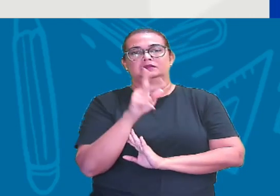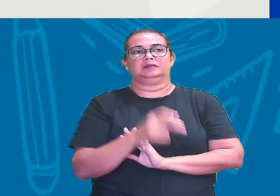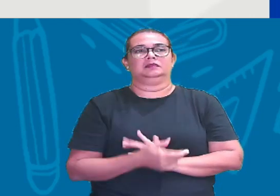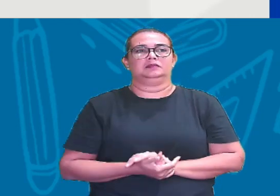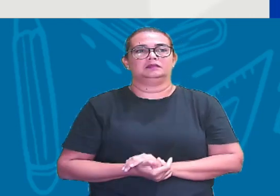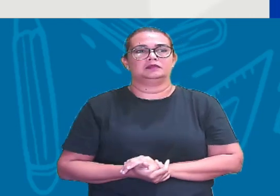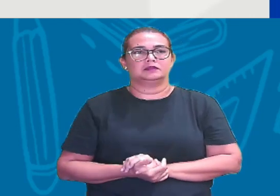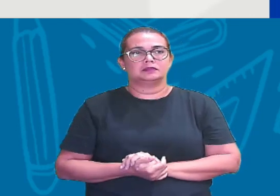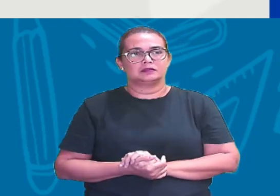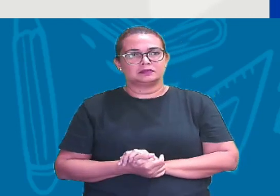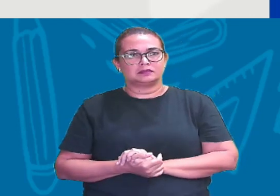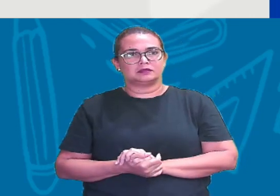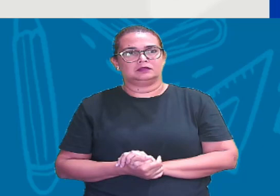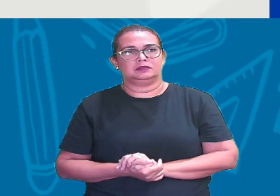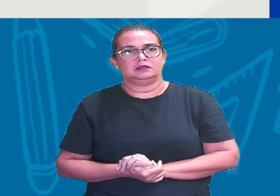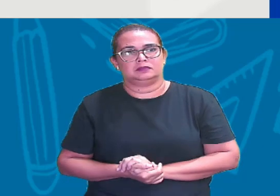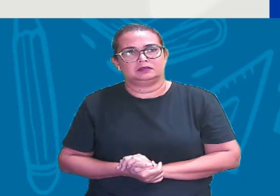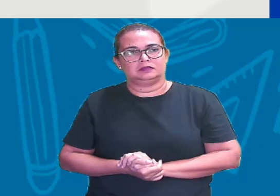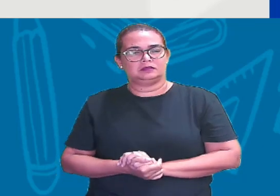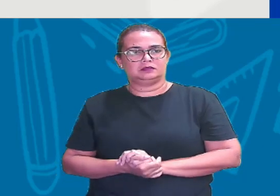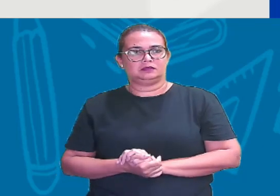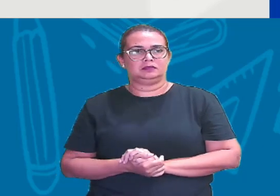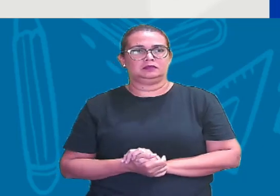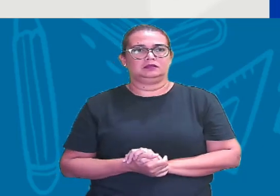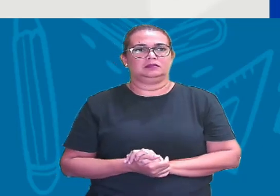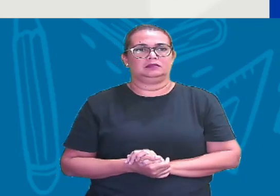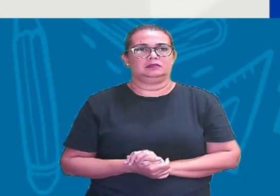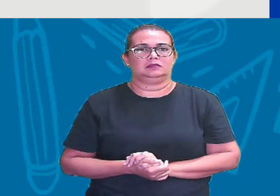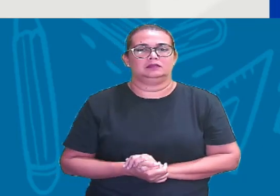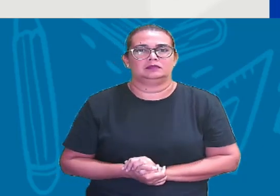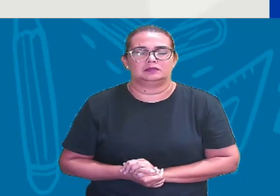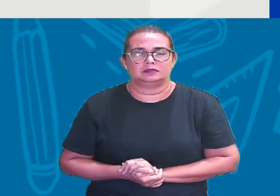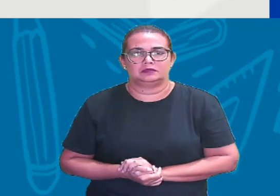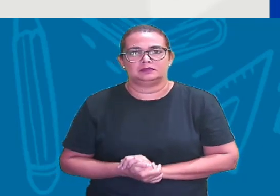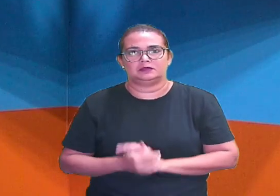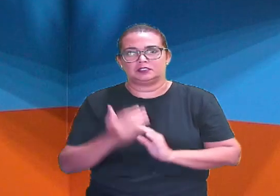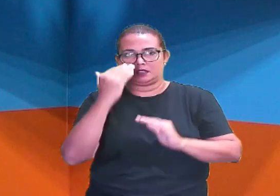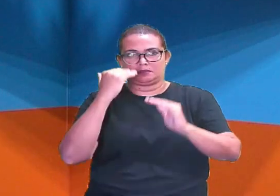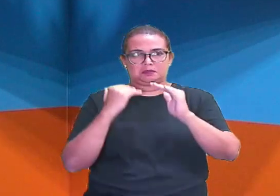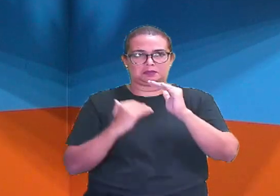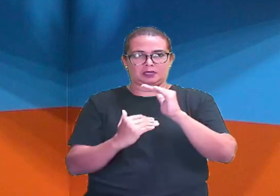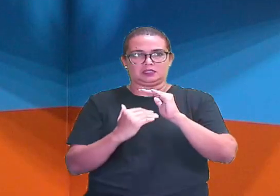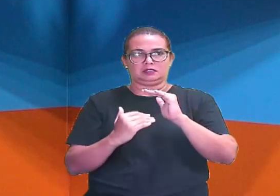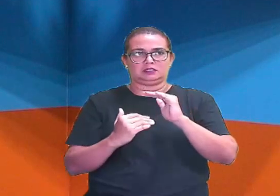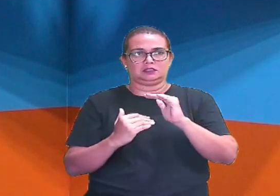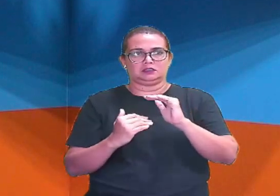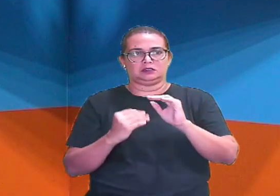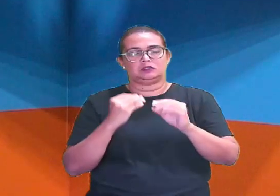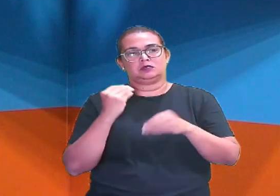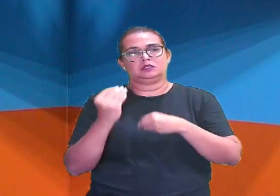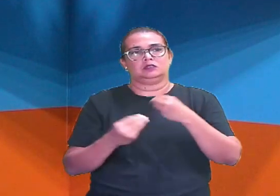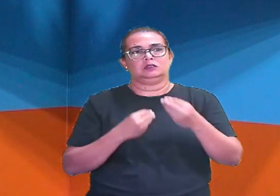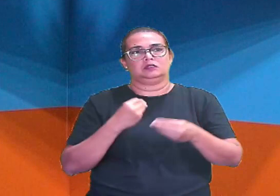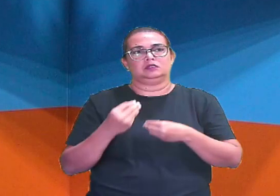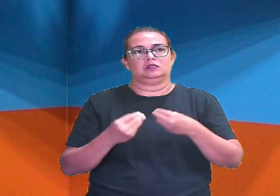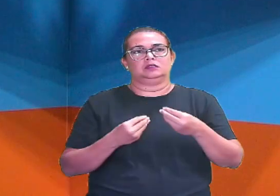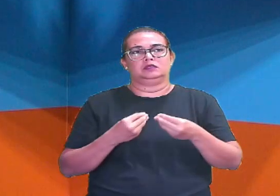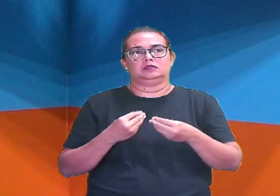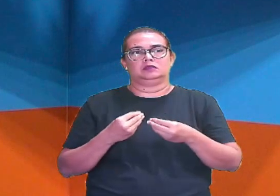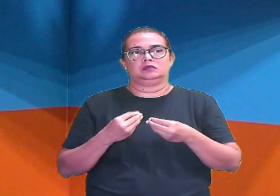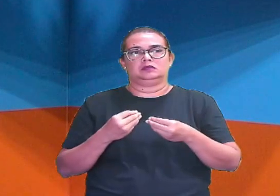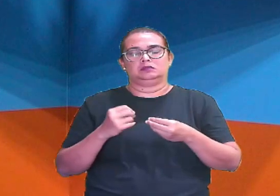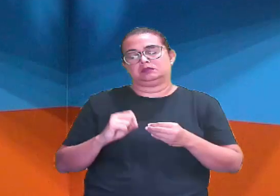Então É Ó Aqui ó Embaixo Foi feito Ela